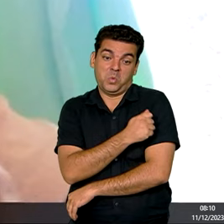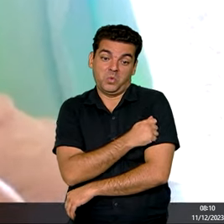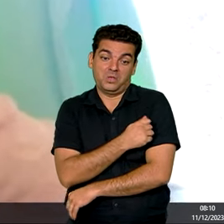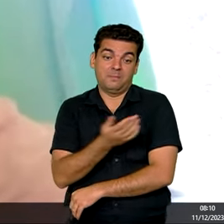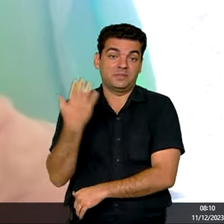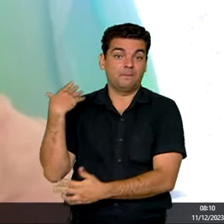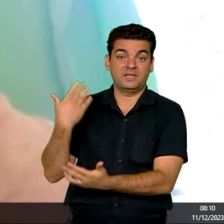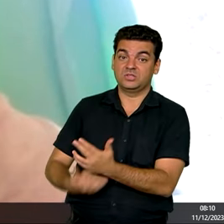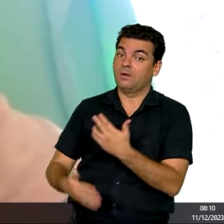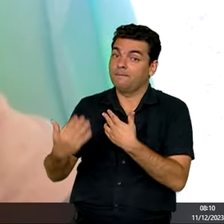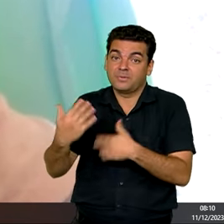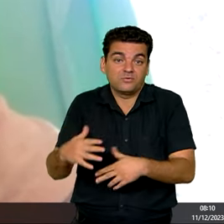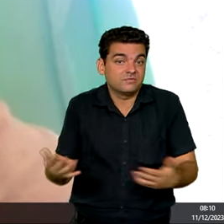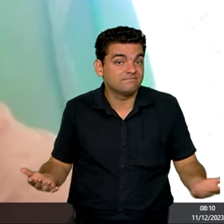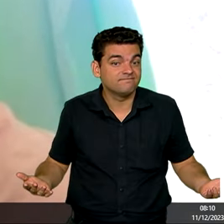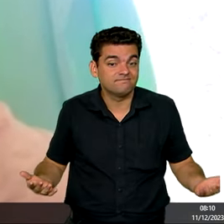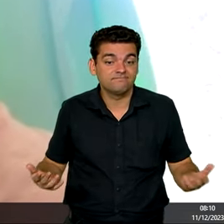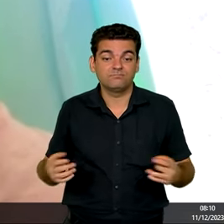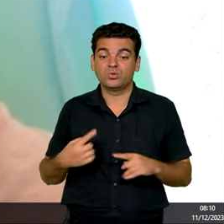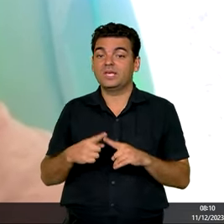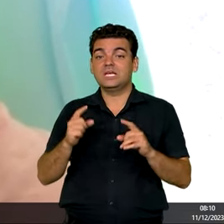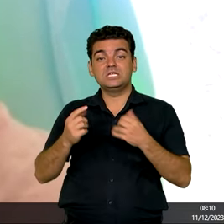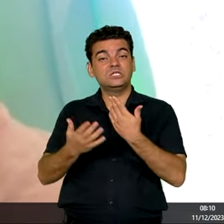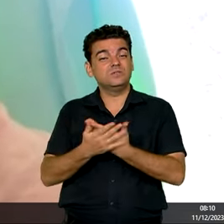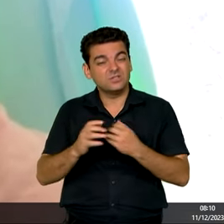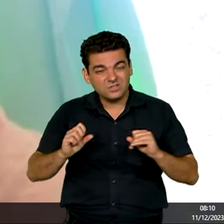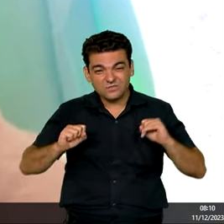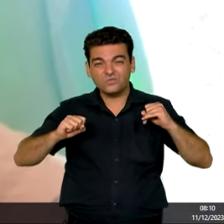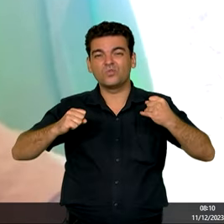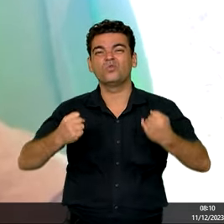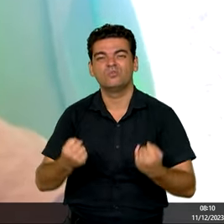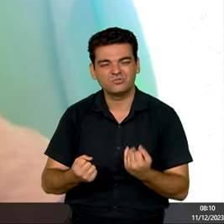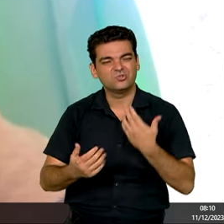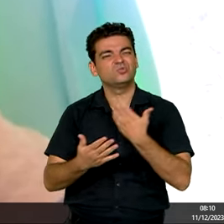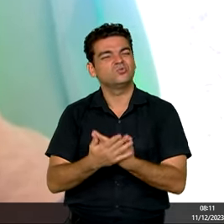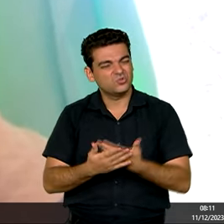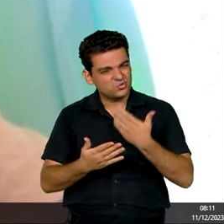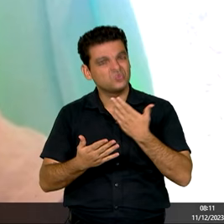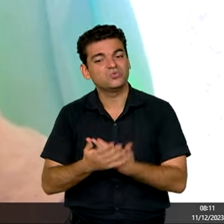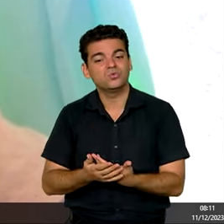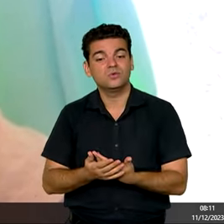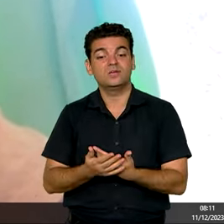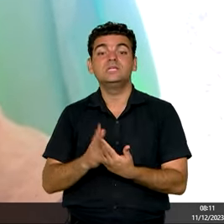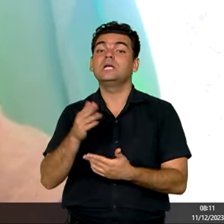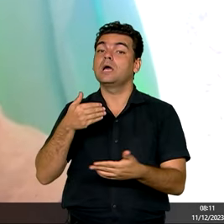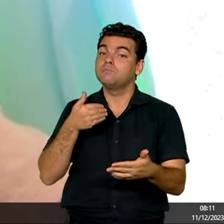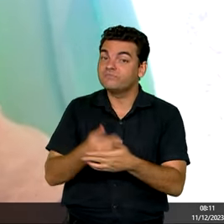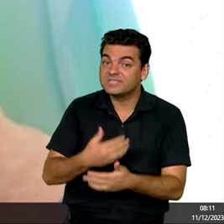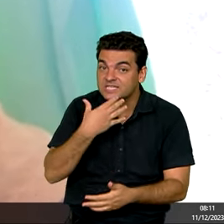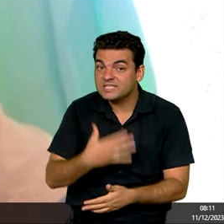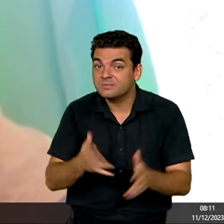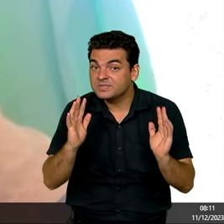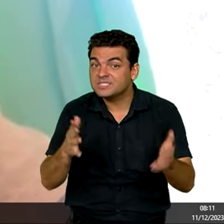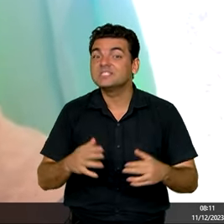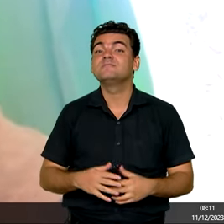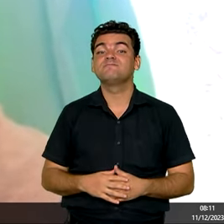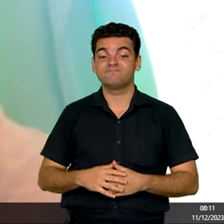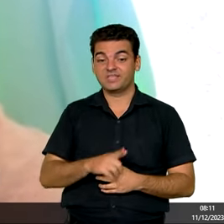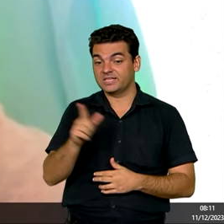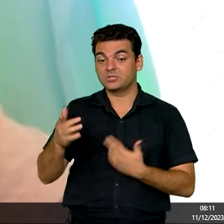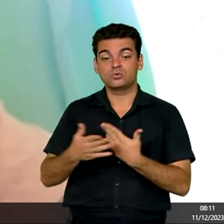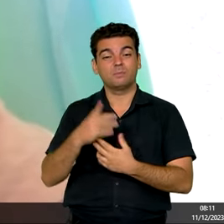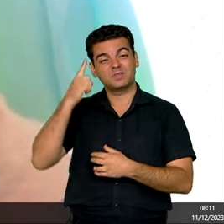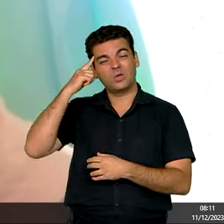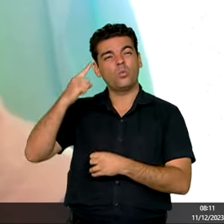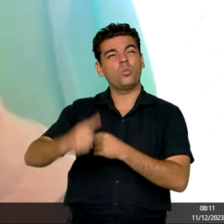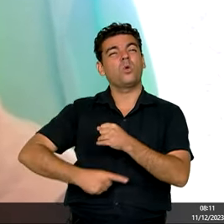perdeu a prova, porque estudar, dedicar uma disciplina e nós vamos chegando ao final do ano, significa que essa pessoa está estudando